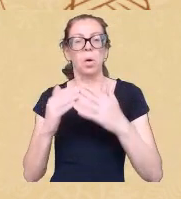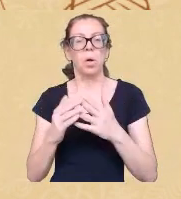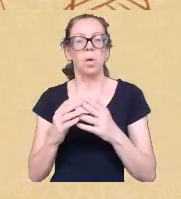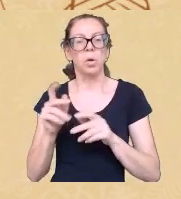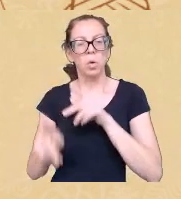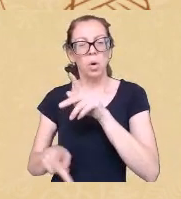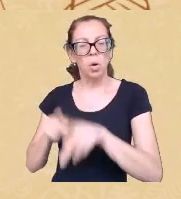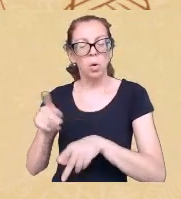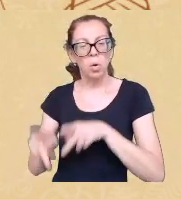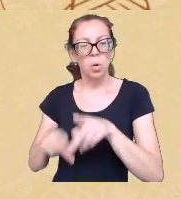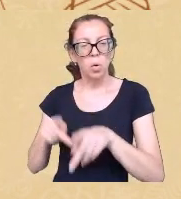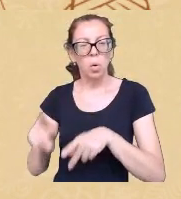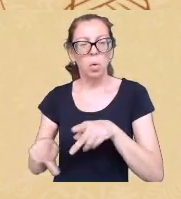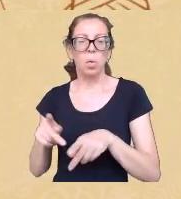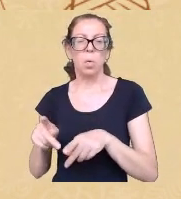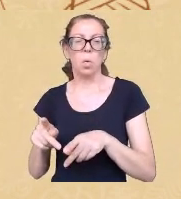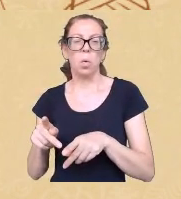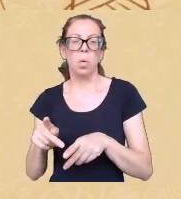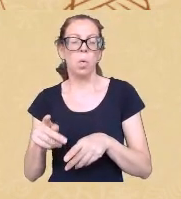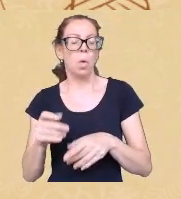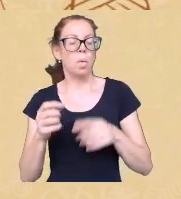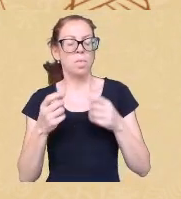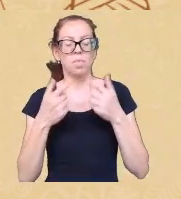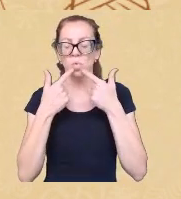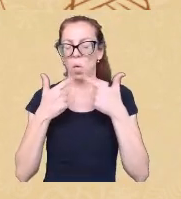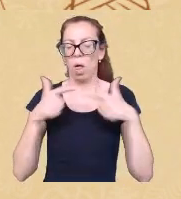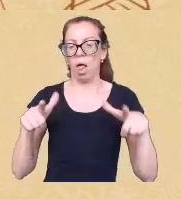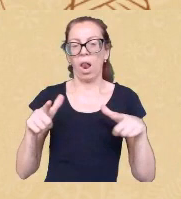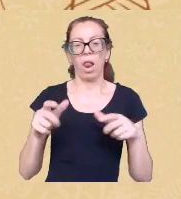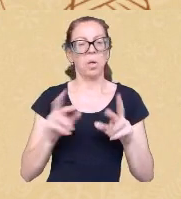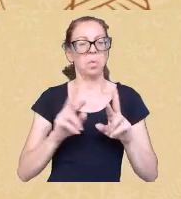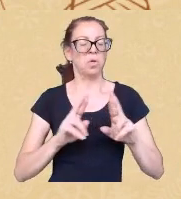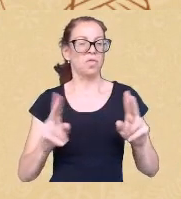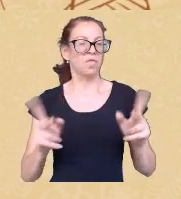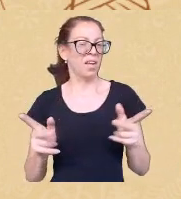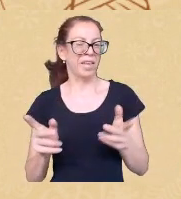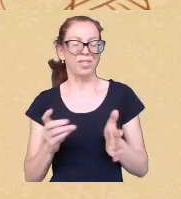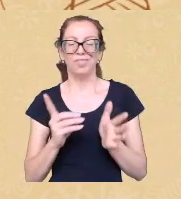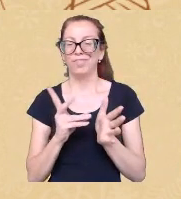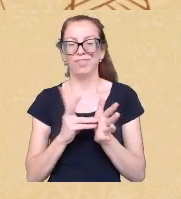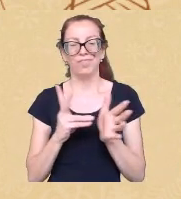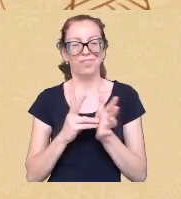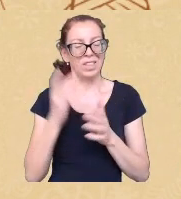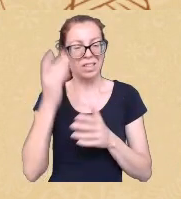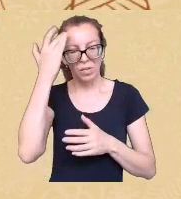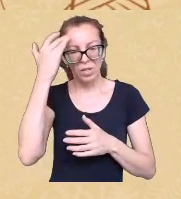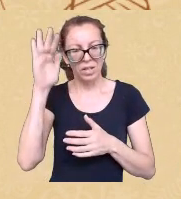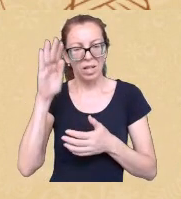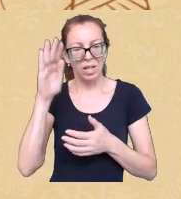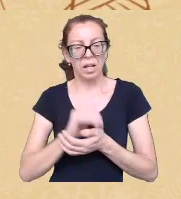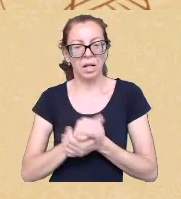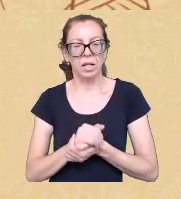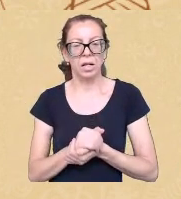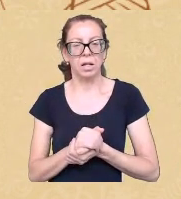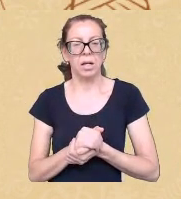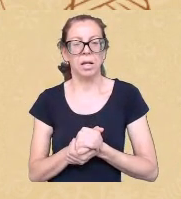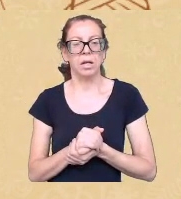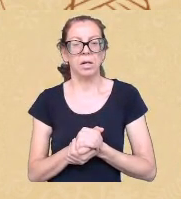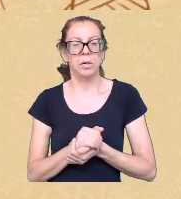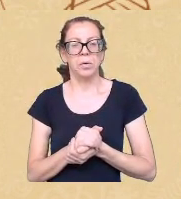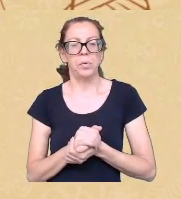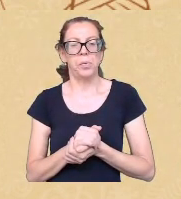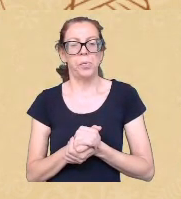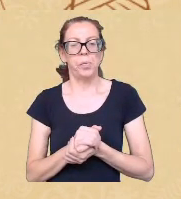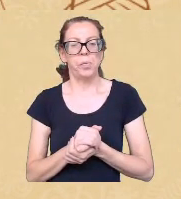a língua indígena infelizmente aqui eu queria deixar como referência o relatório Figueiredo né que no período da